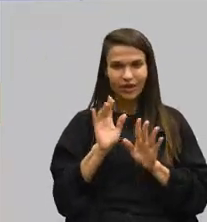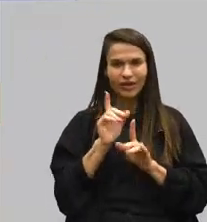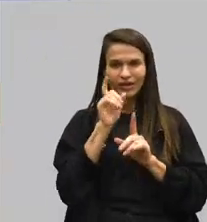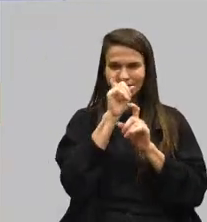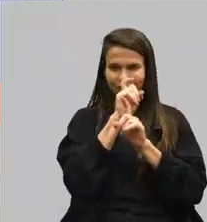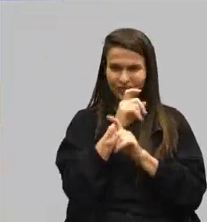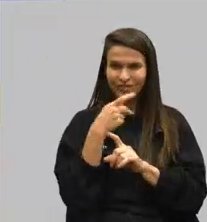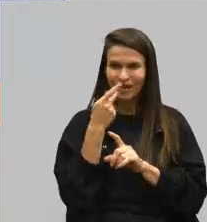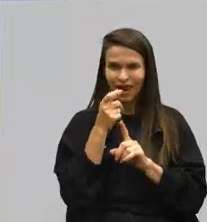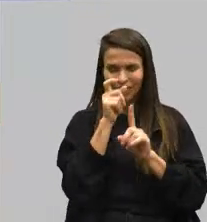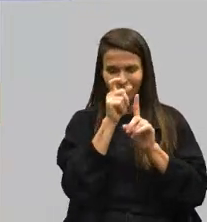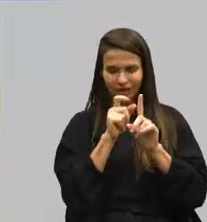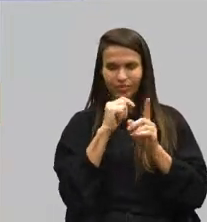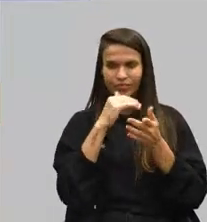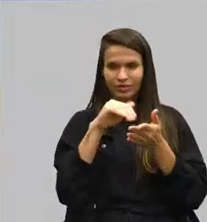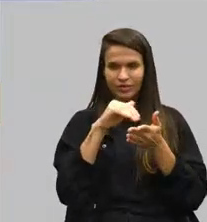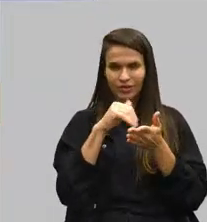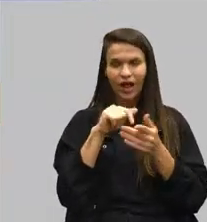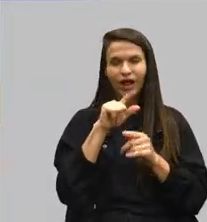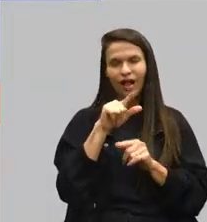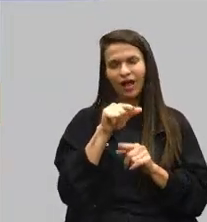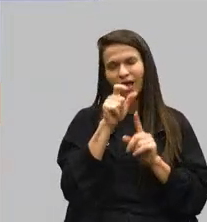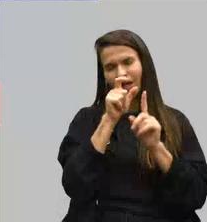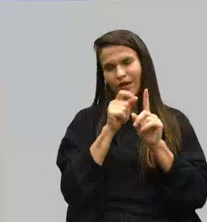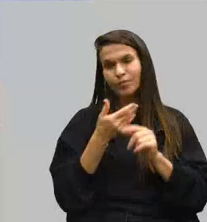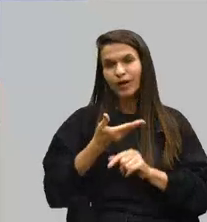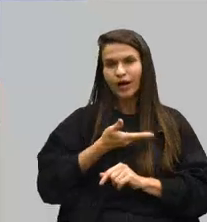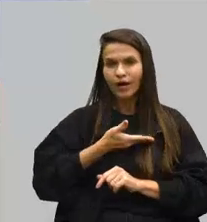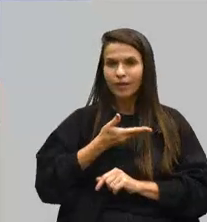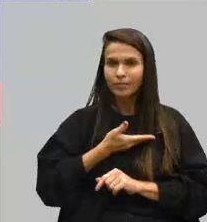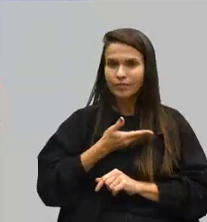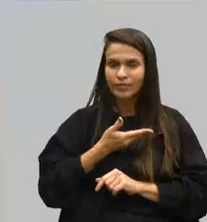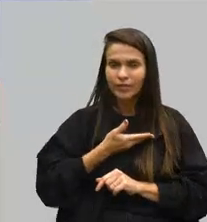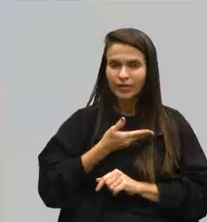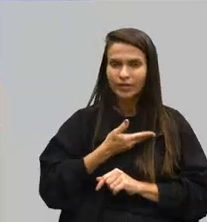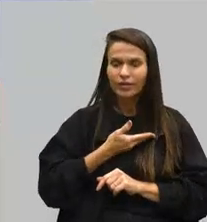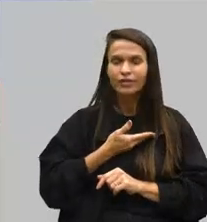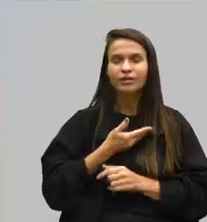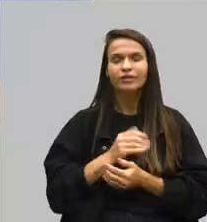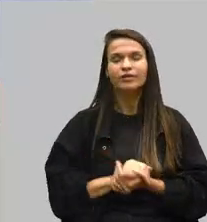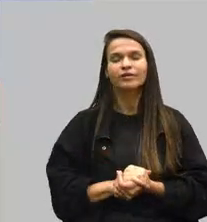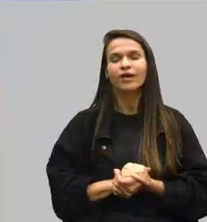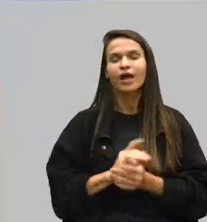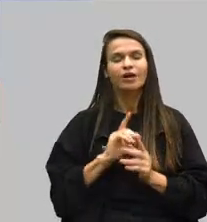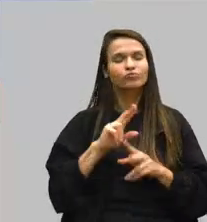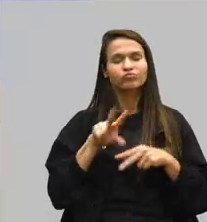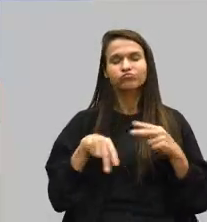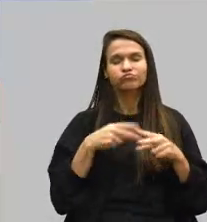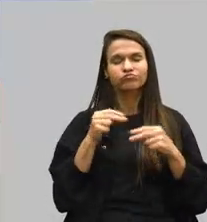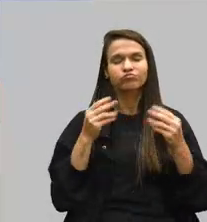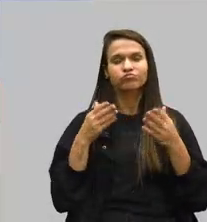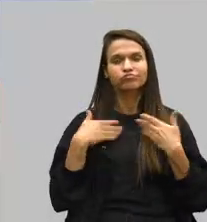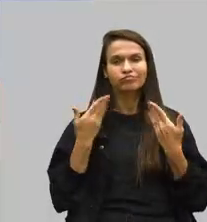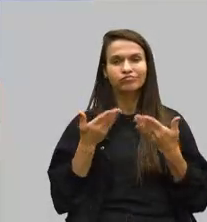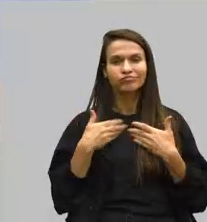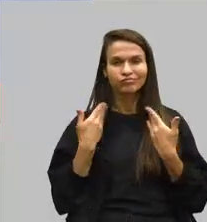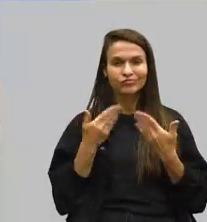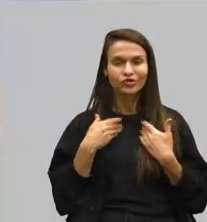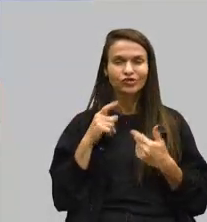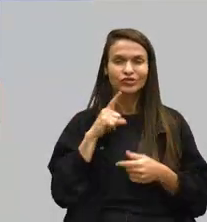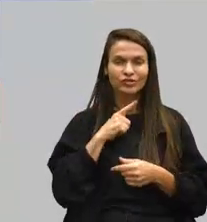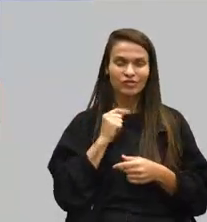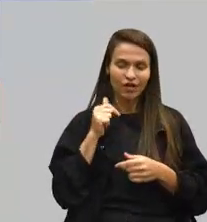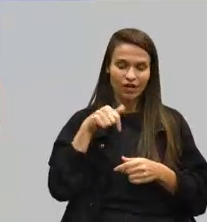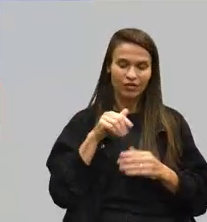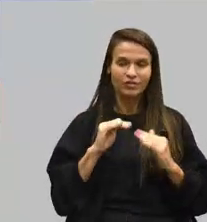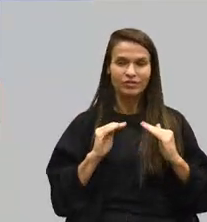secretária, a lei é uma grande amiga, eu falo que das maiores surpresas, alegrias que eu tive aqui dentro dessa casa, viu,